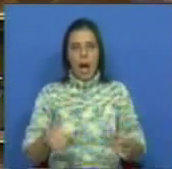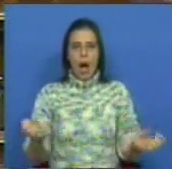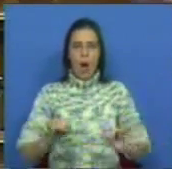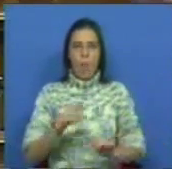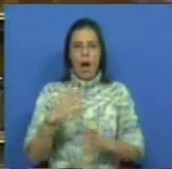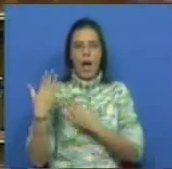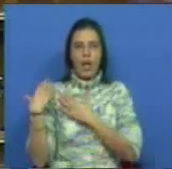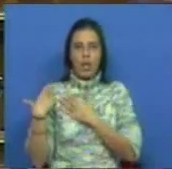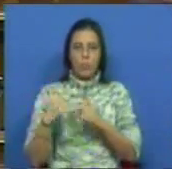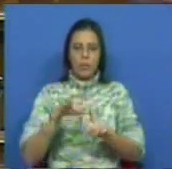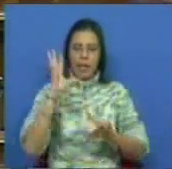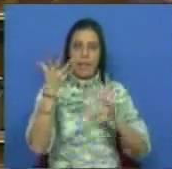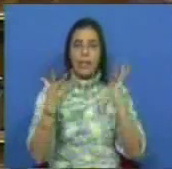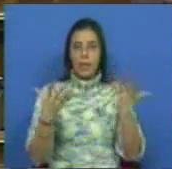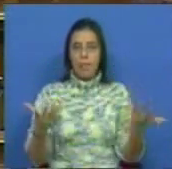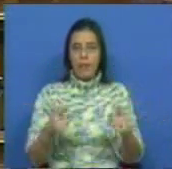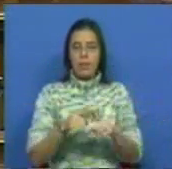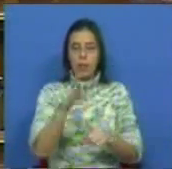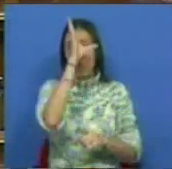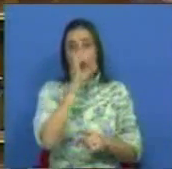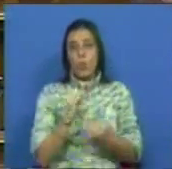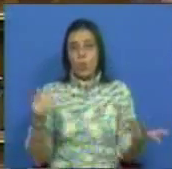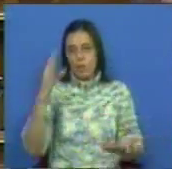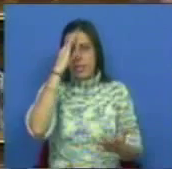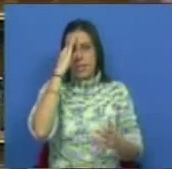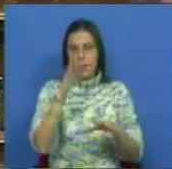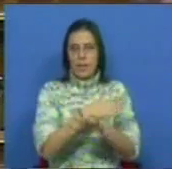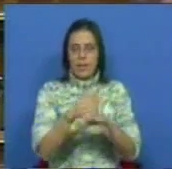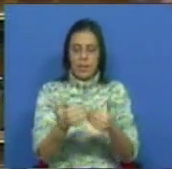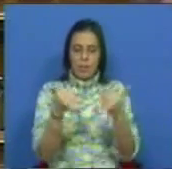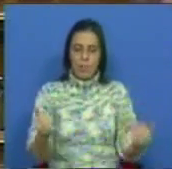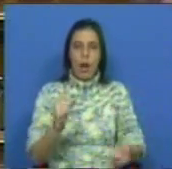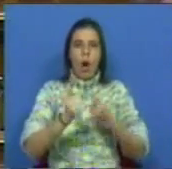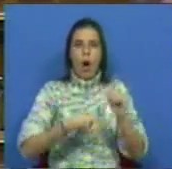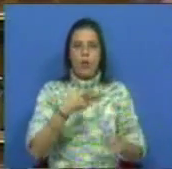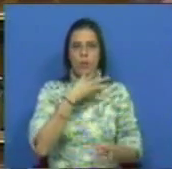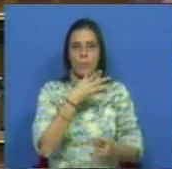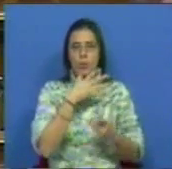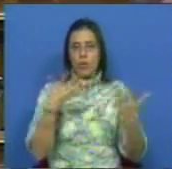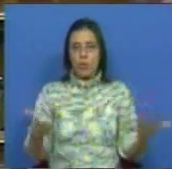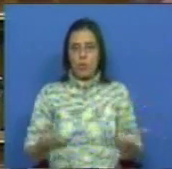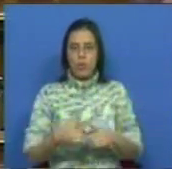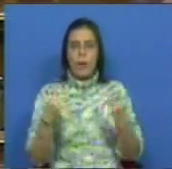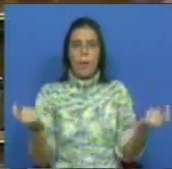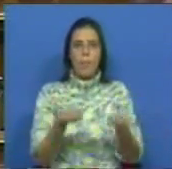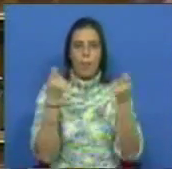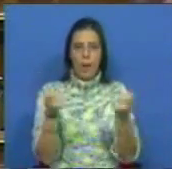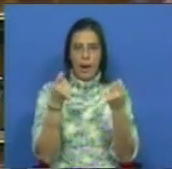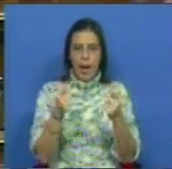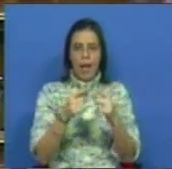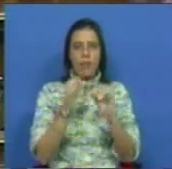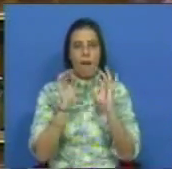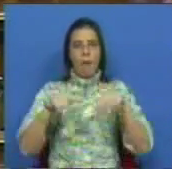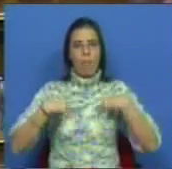responsabilidade climática por parte do Governo sabendo separar aquilo que é um discurso de propaganda e de